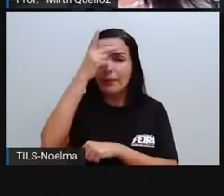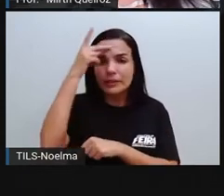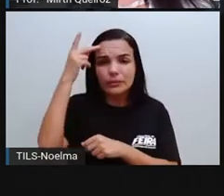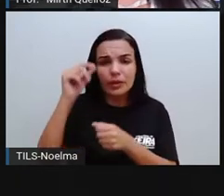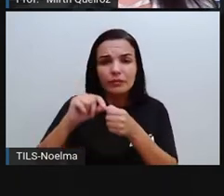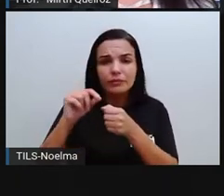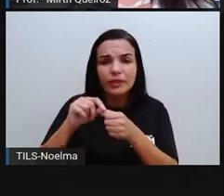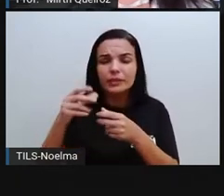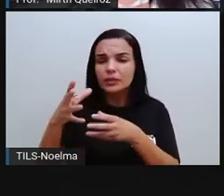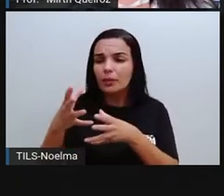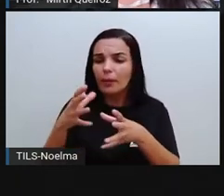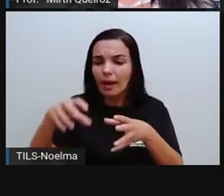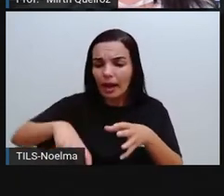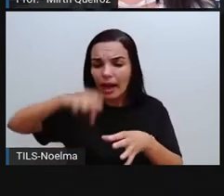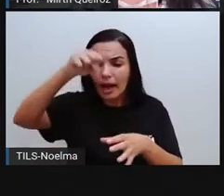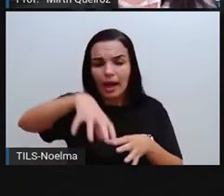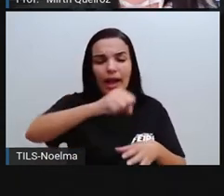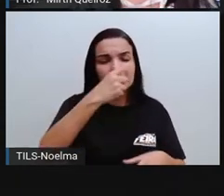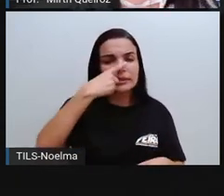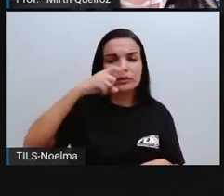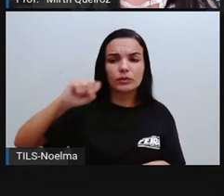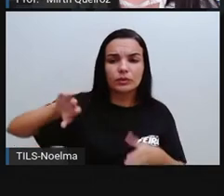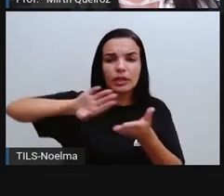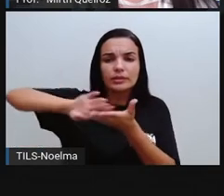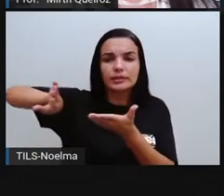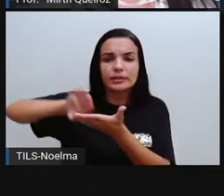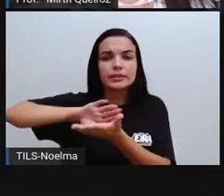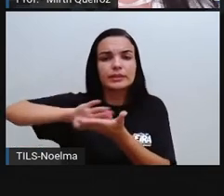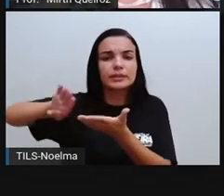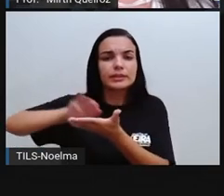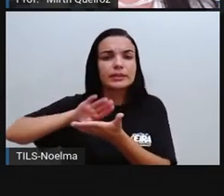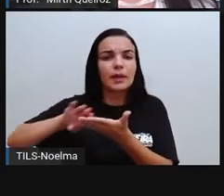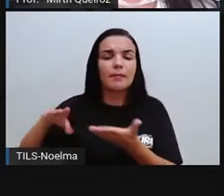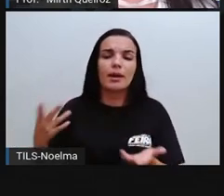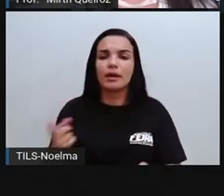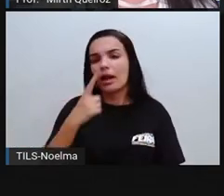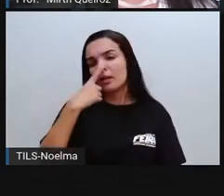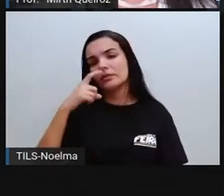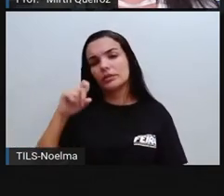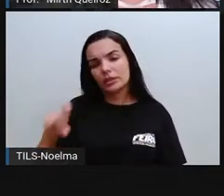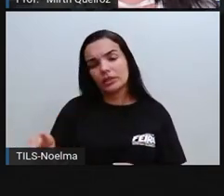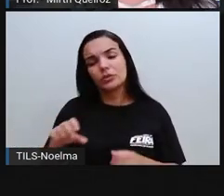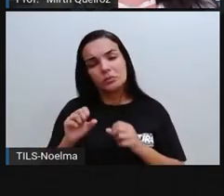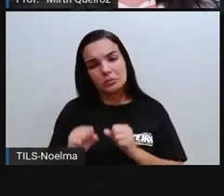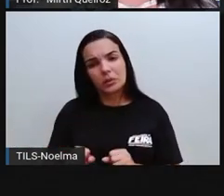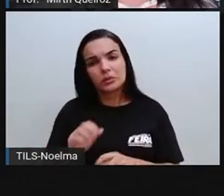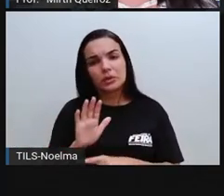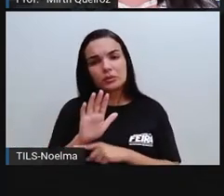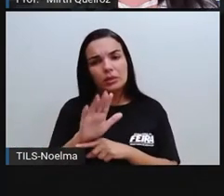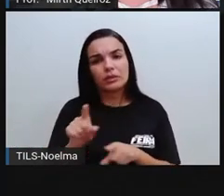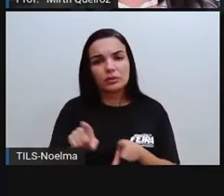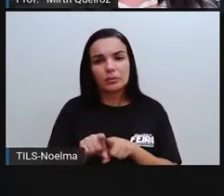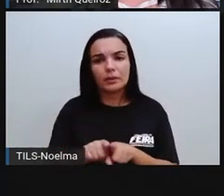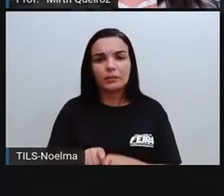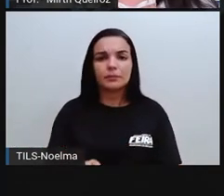reciclagem, né? Que trabalham com reciclagem, separar esse material para essas pessoas.